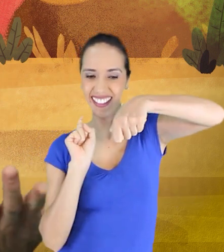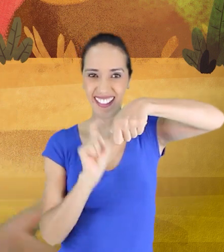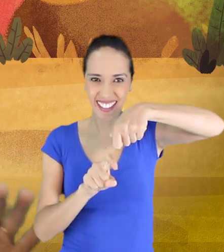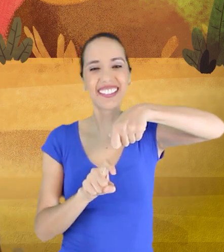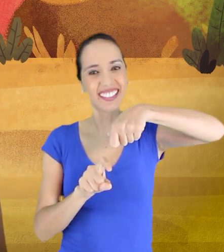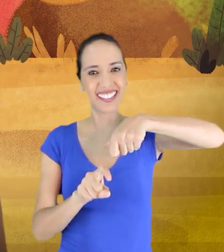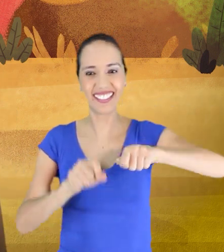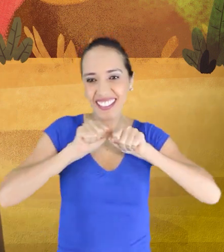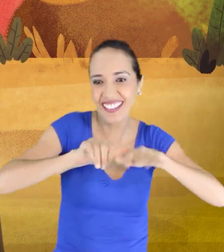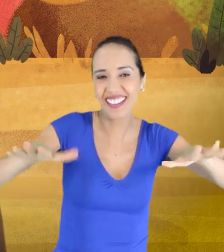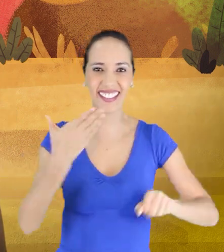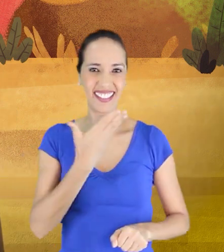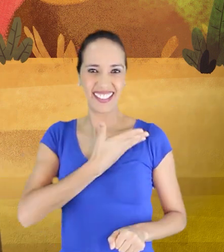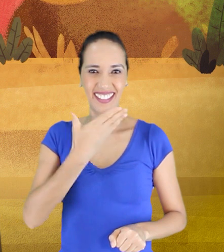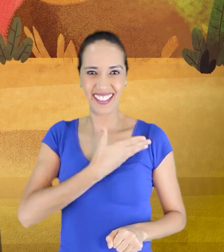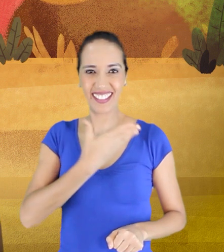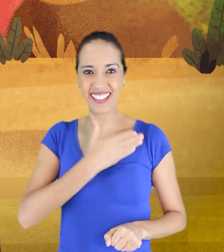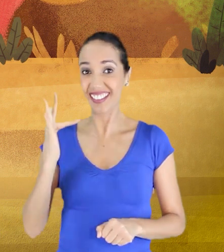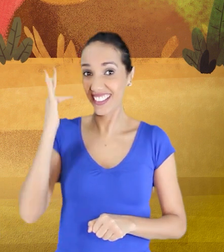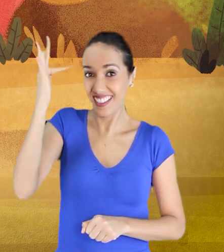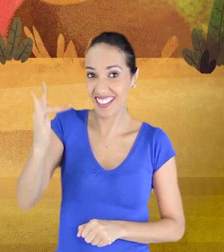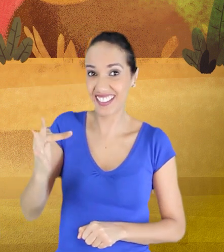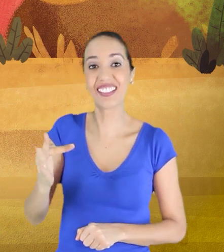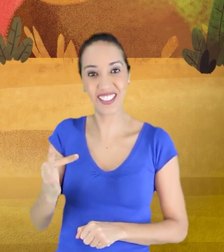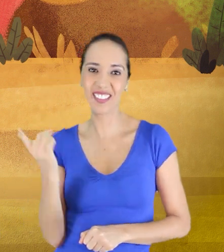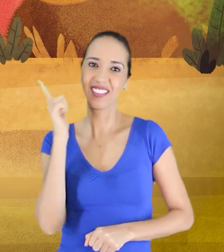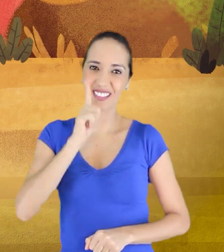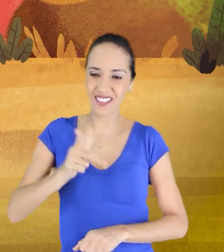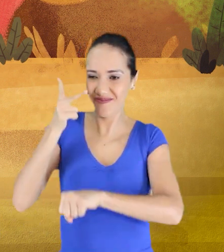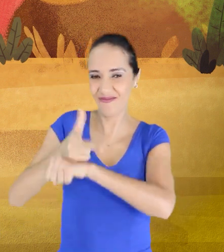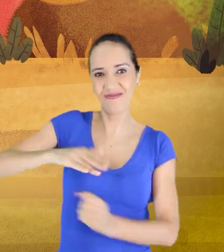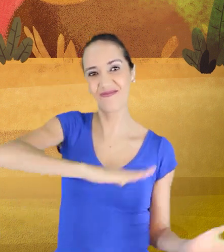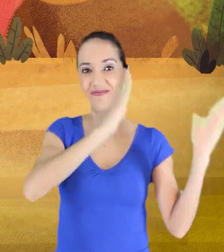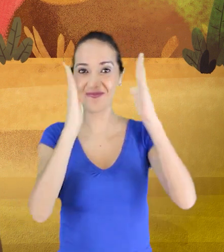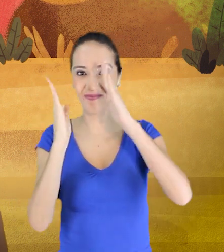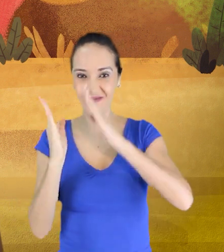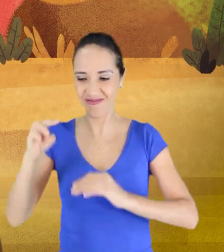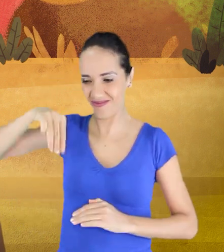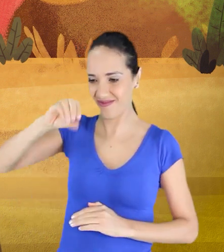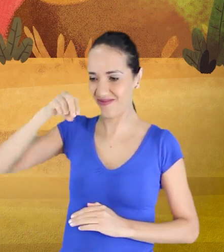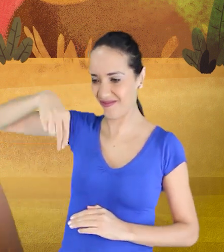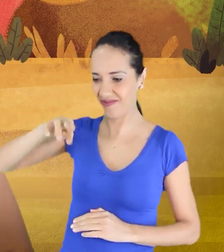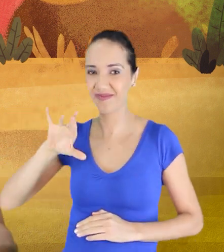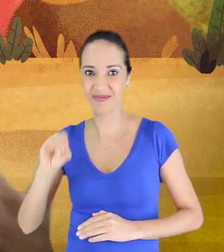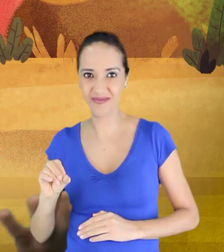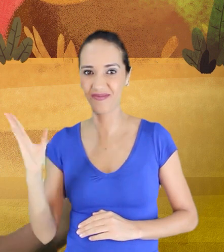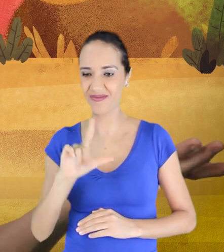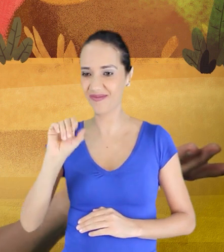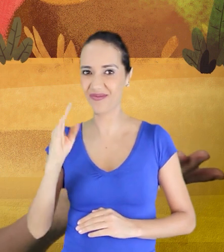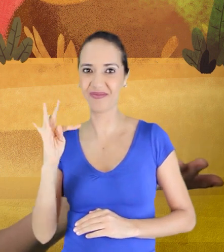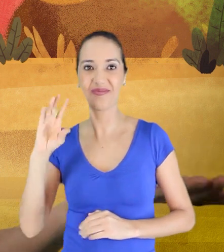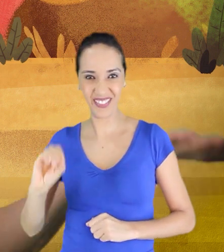com os amigos e clique no sininho para receber as notificações dos próximos episódios dessa série de histórias do